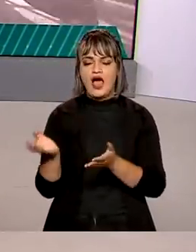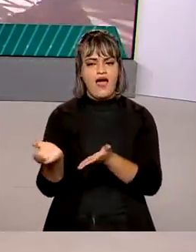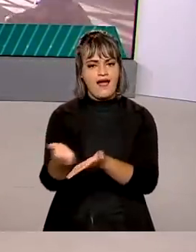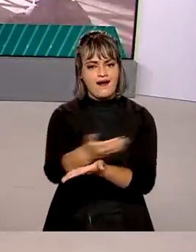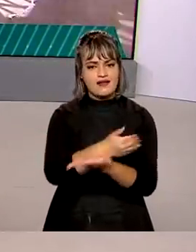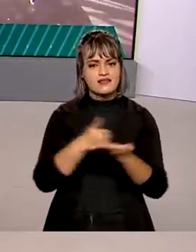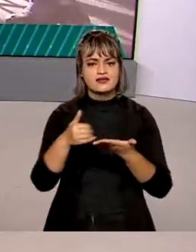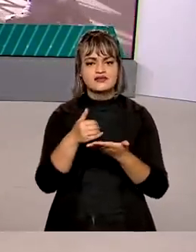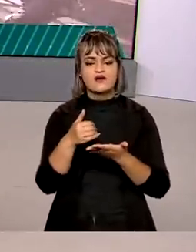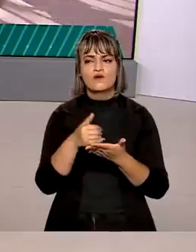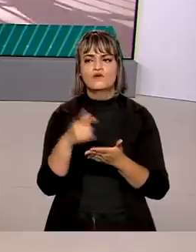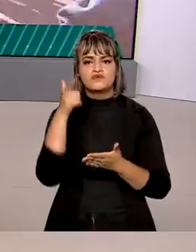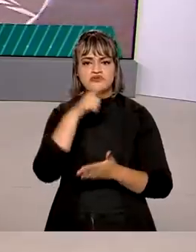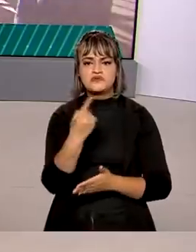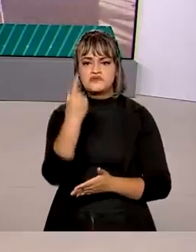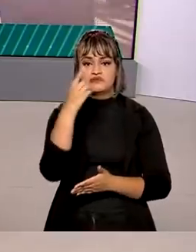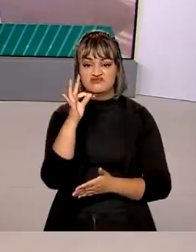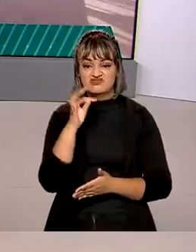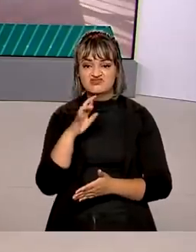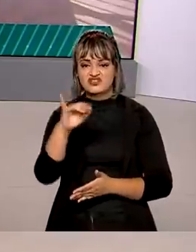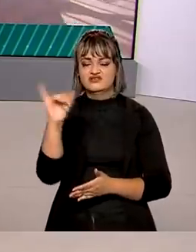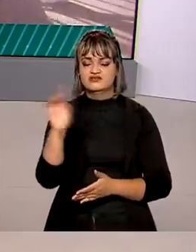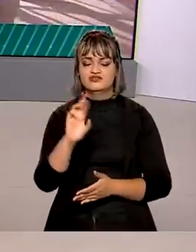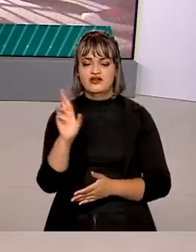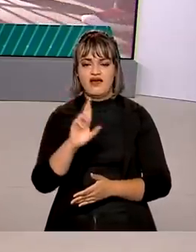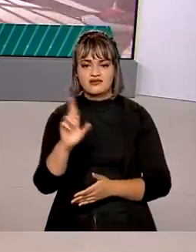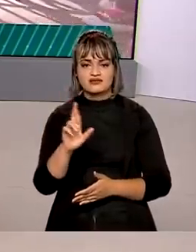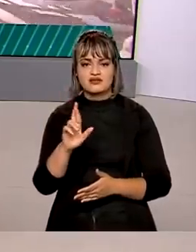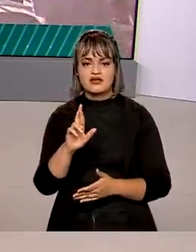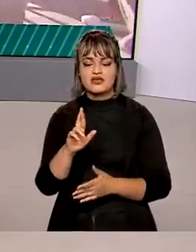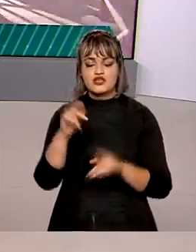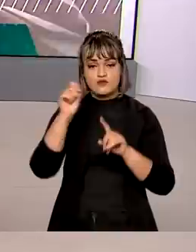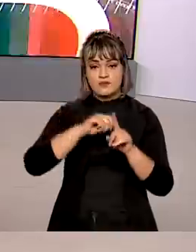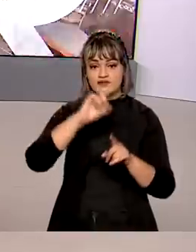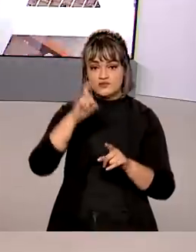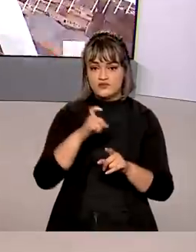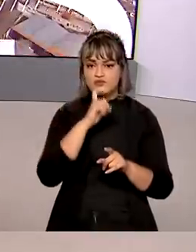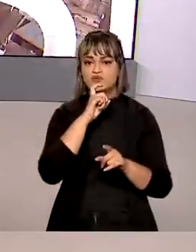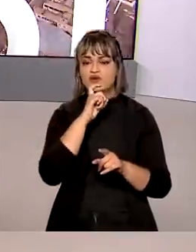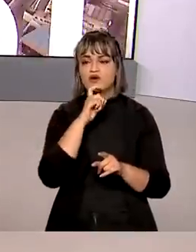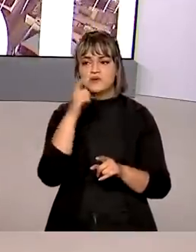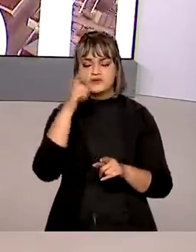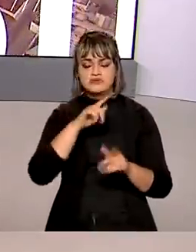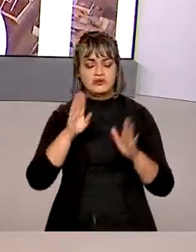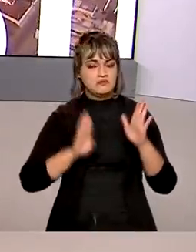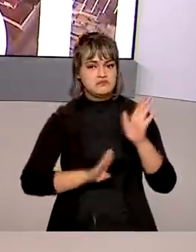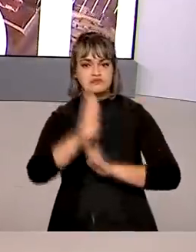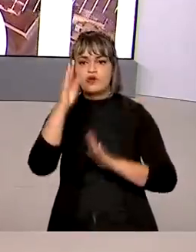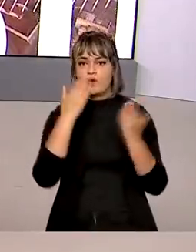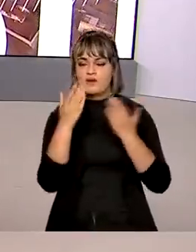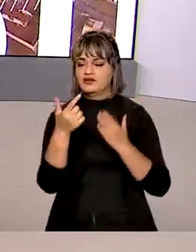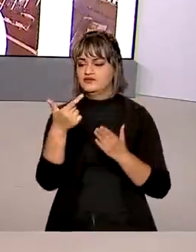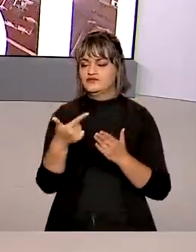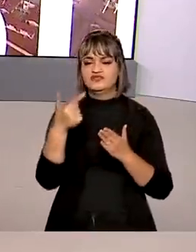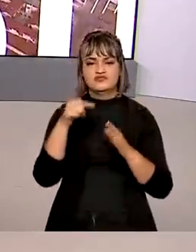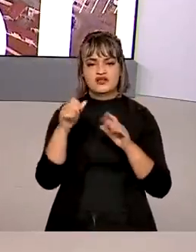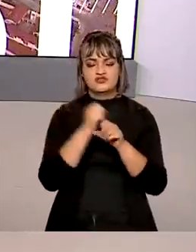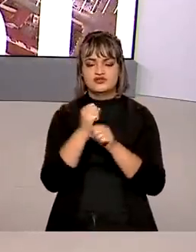superou um trilhão de reais. E em julho, atingiu o maior valor para o mês em 27 anos, com mais de